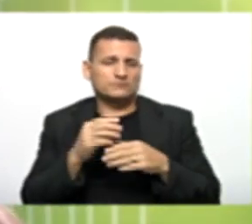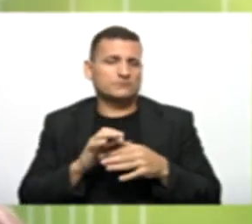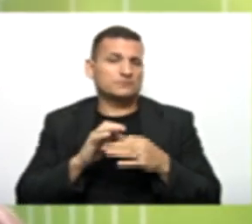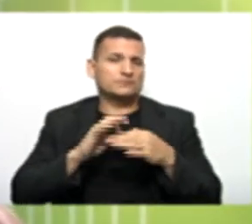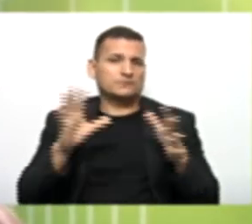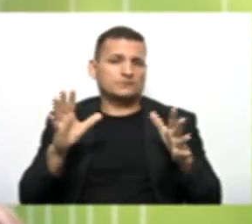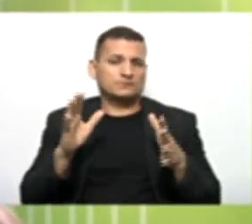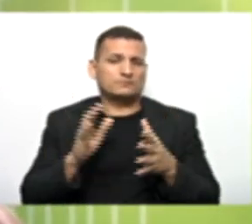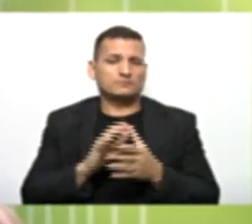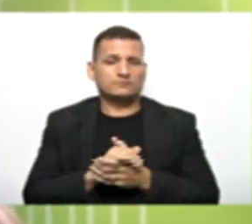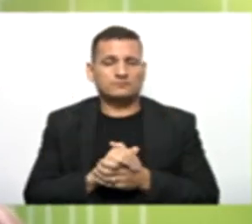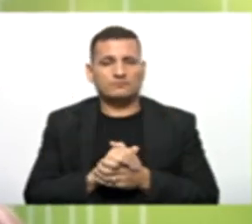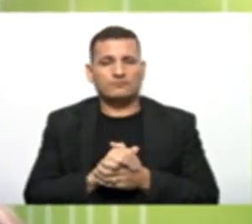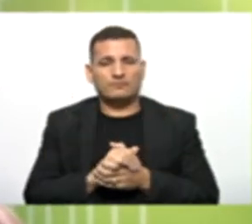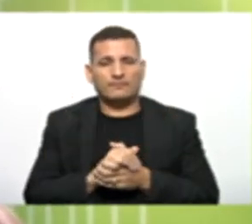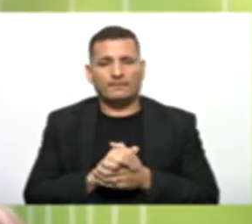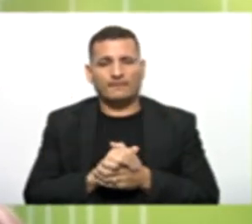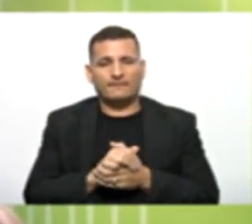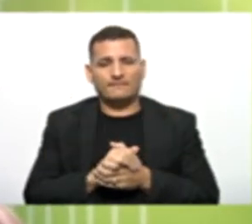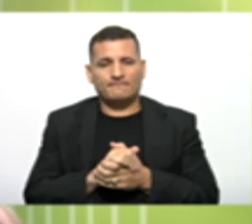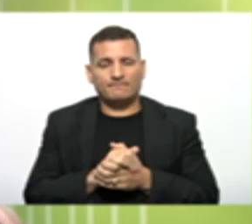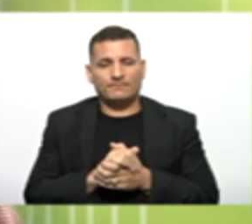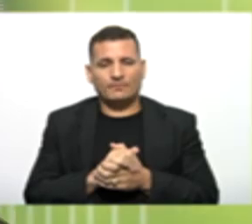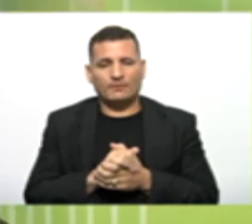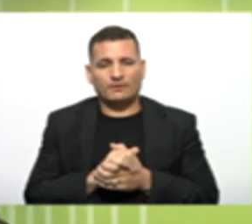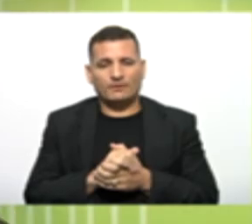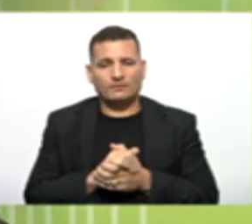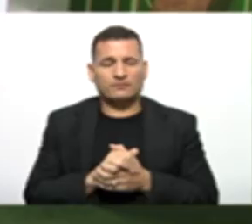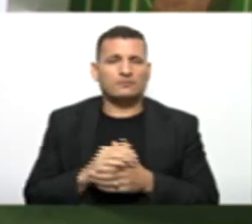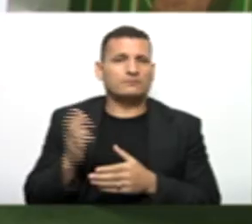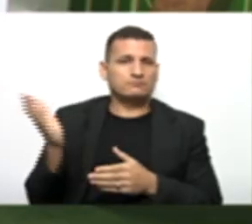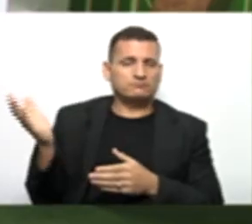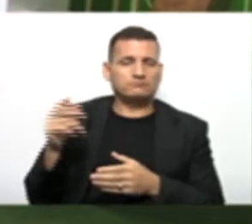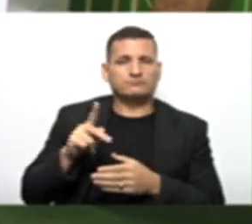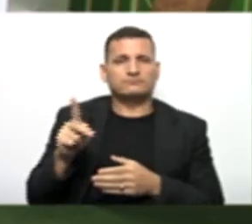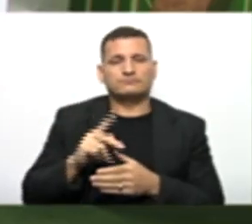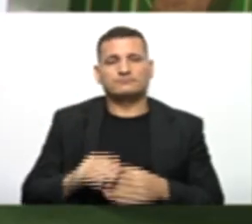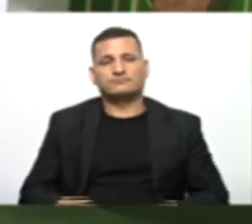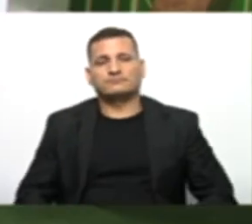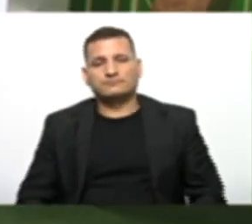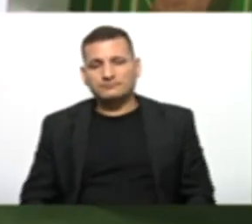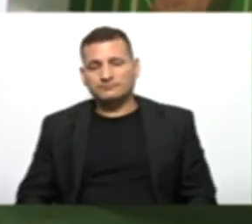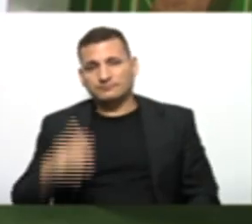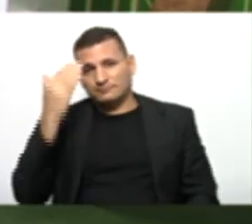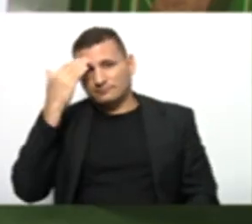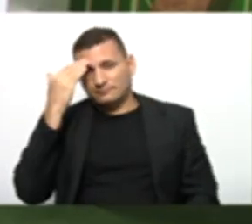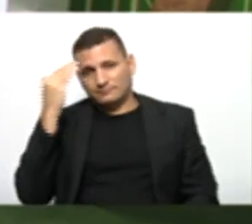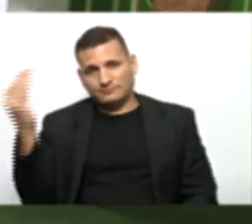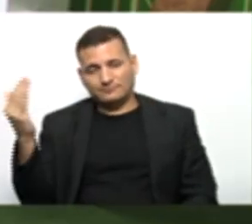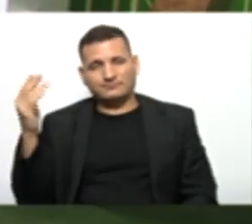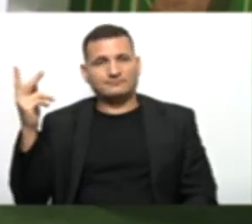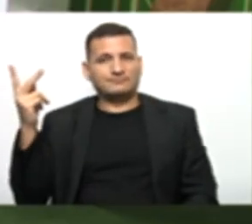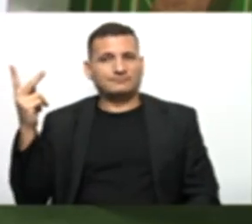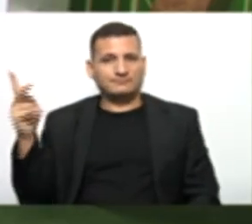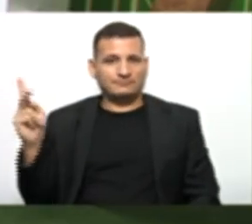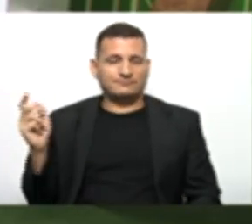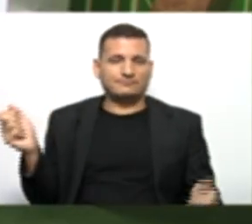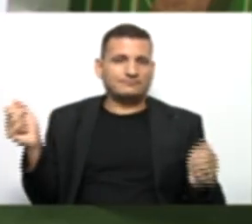estar Guardando até agora Tá ok? Professor Jordano Gostaria de agradecer O seu acompanhamento aqui